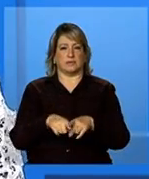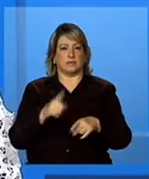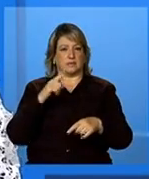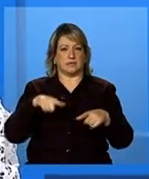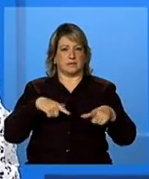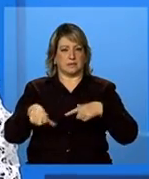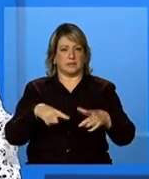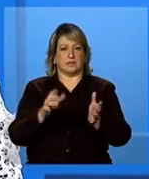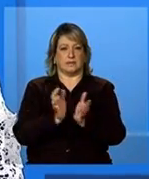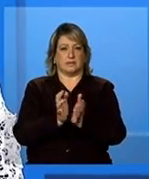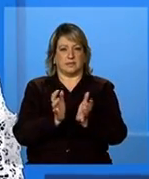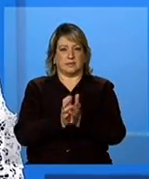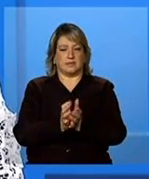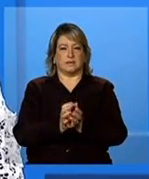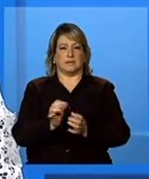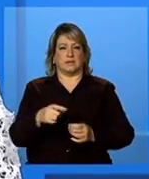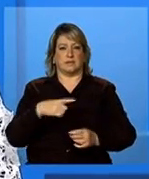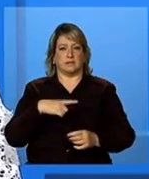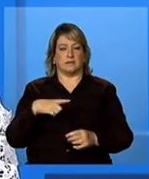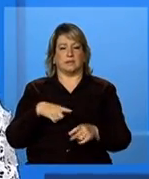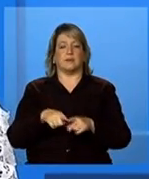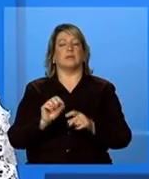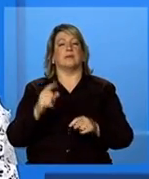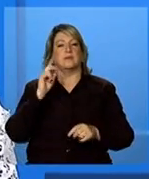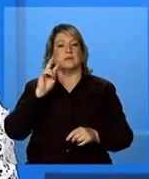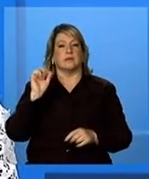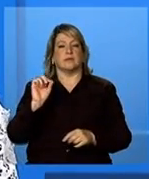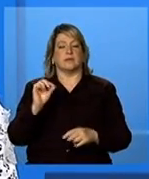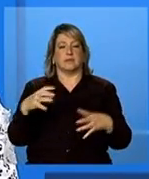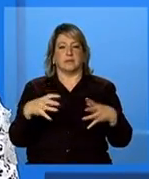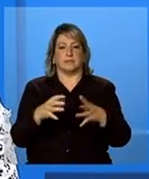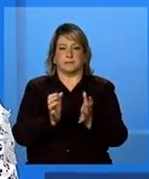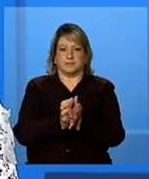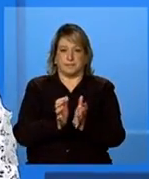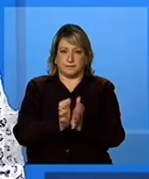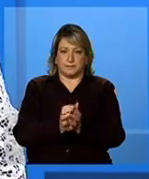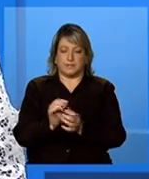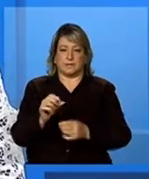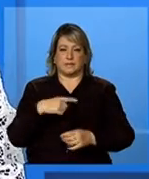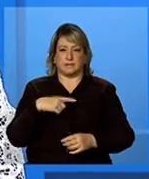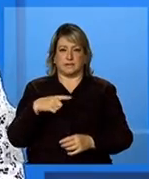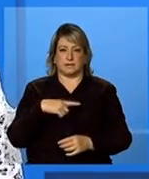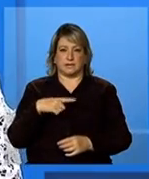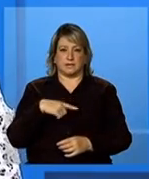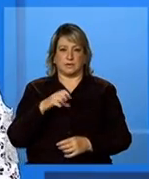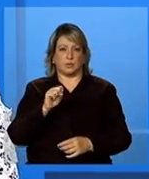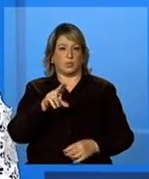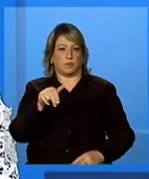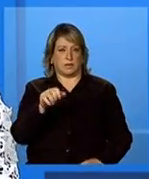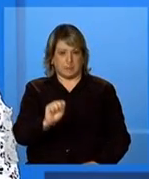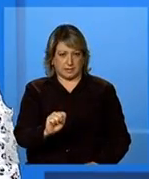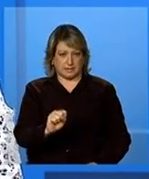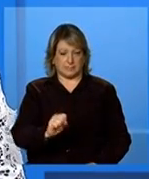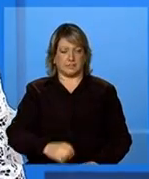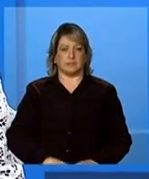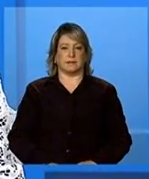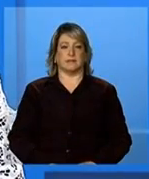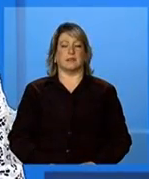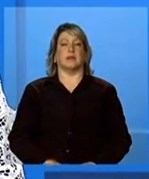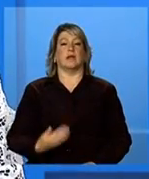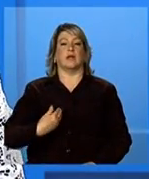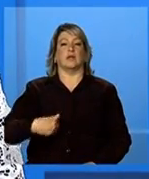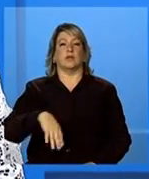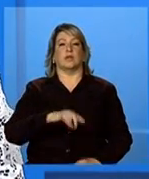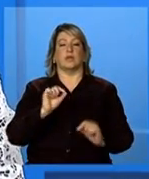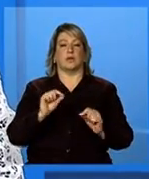benefícios e transparência de renda no âmbito do sistema único de assistência social o SUAS nossas